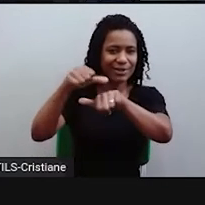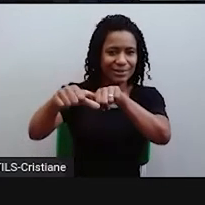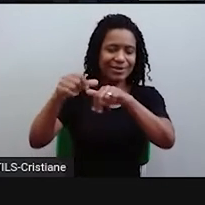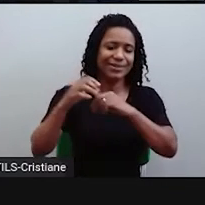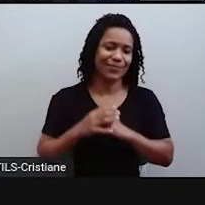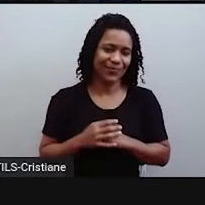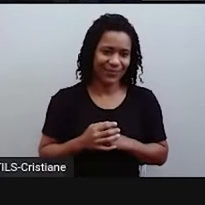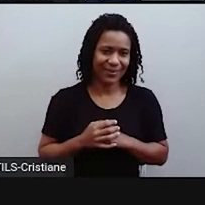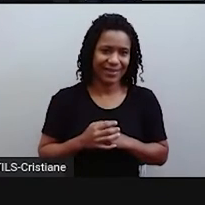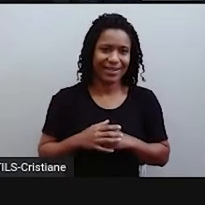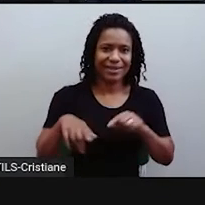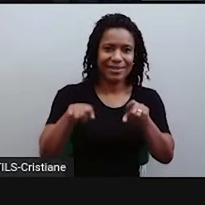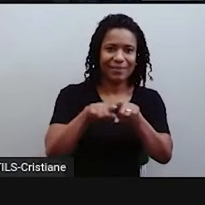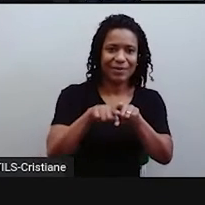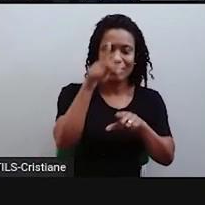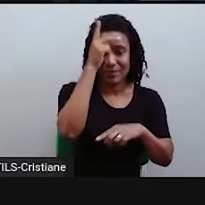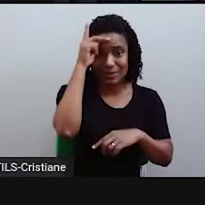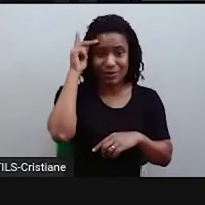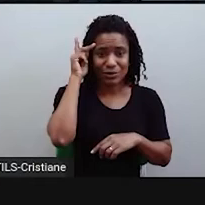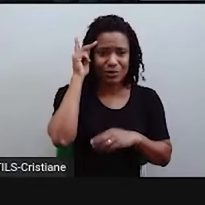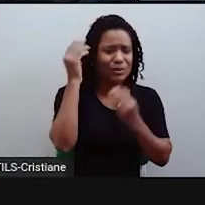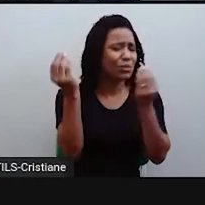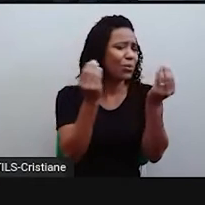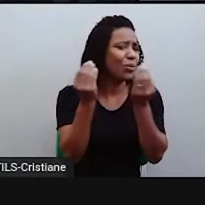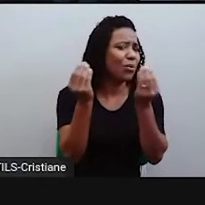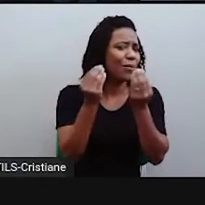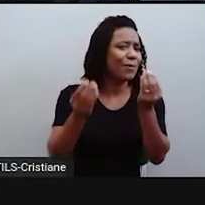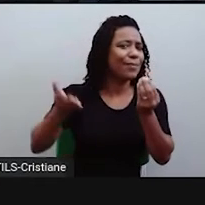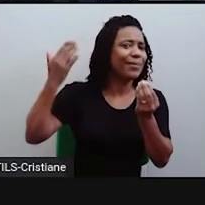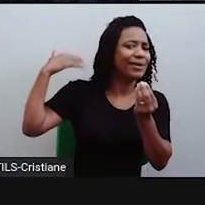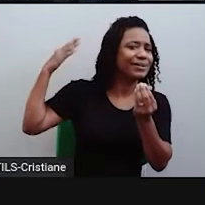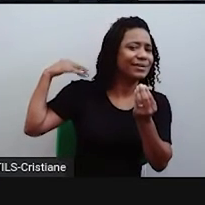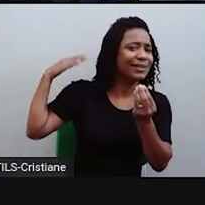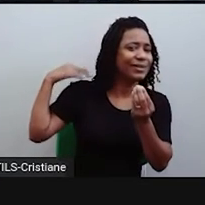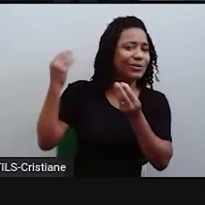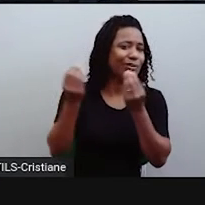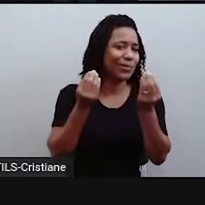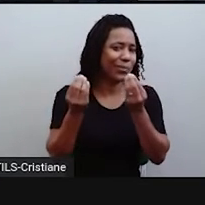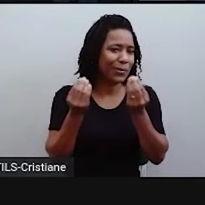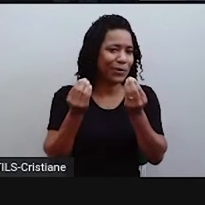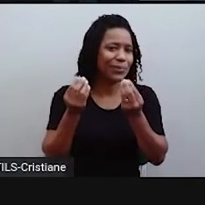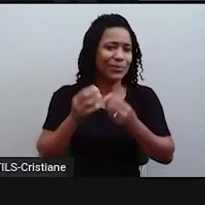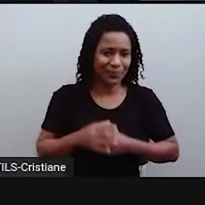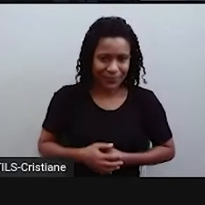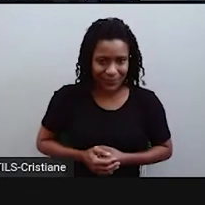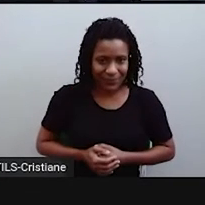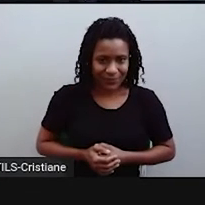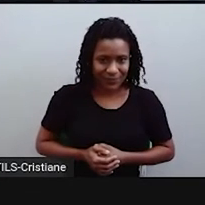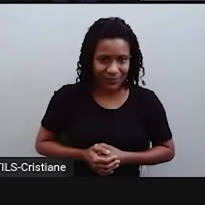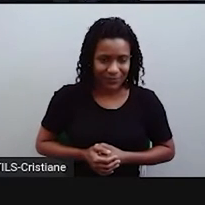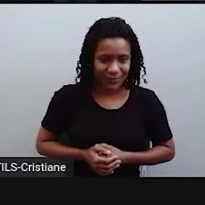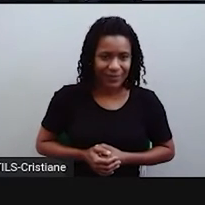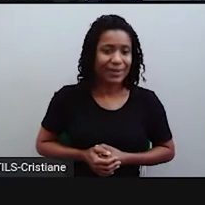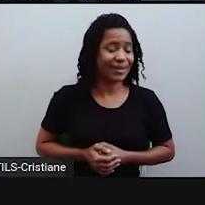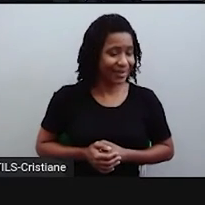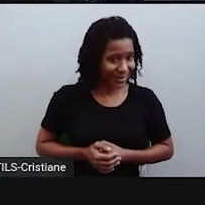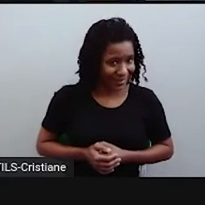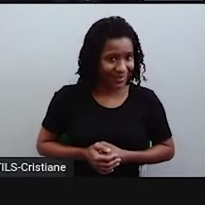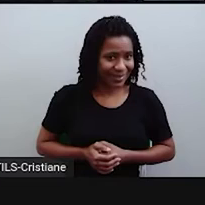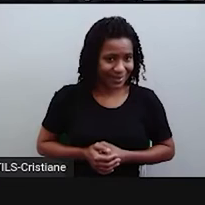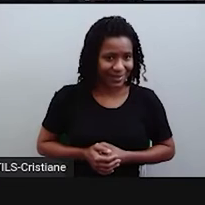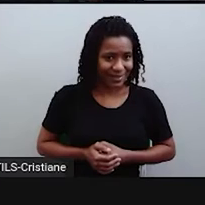do povo mesmo que morava aí. Como é que agora eles, né? Como é que é, no caso, a naturalidade deles, né?